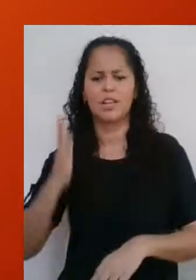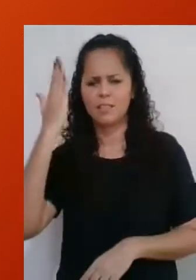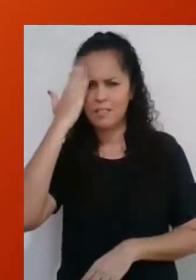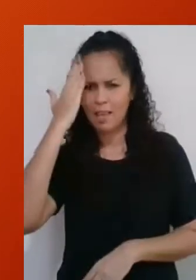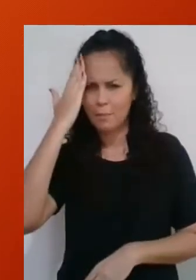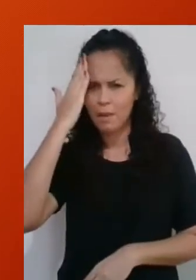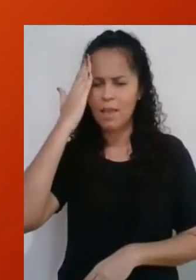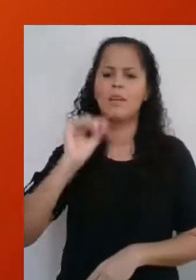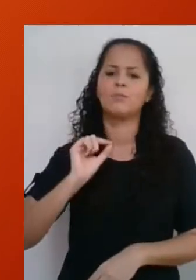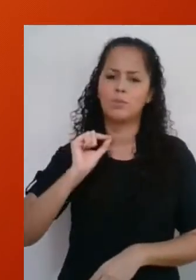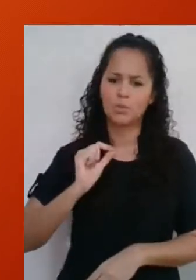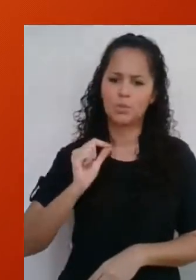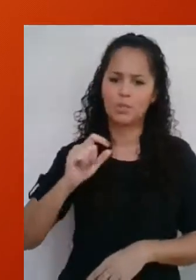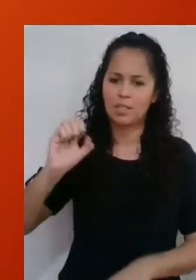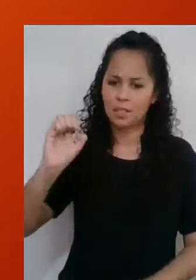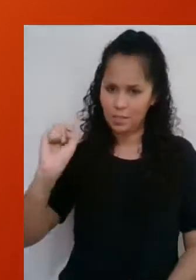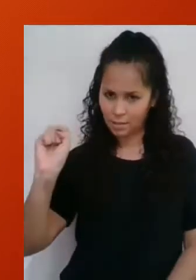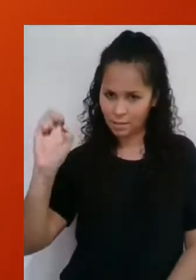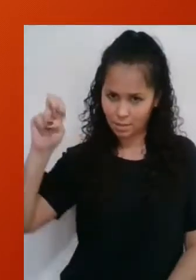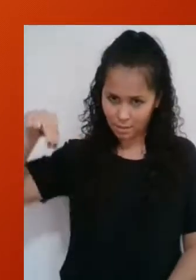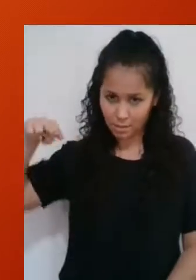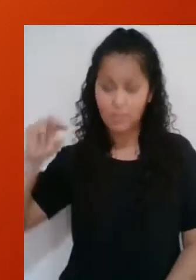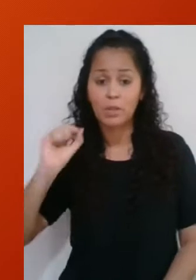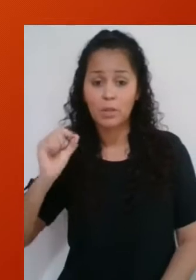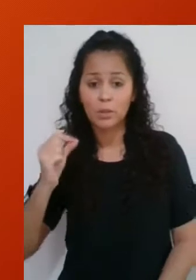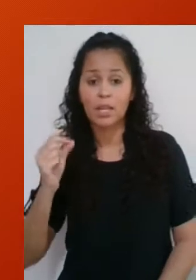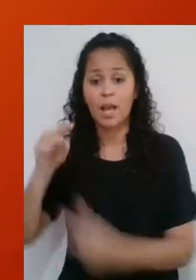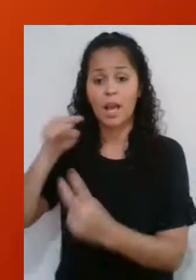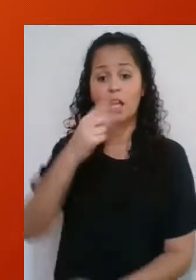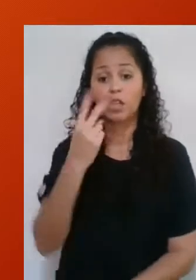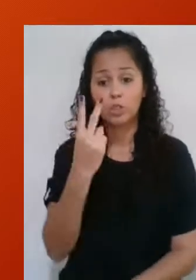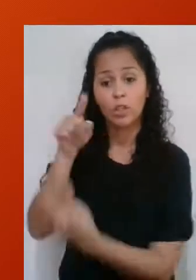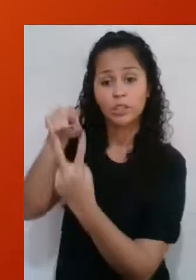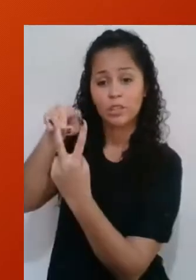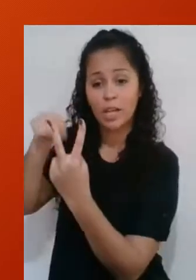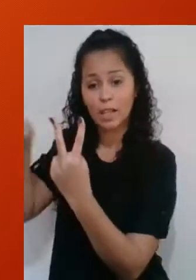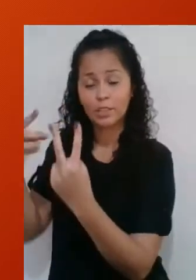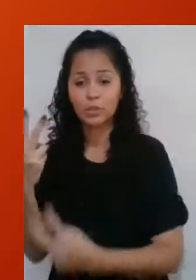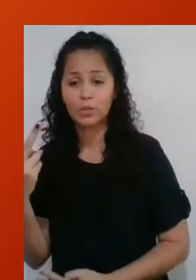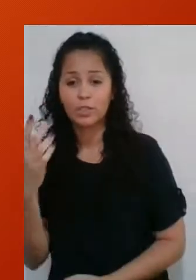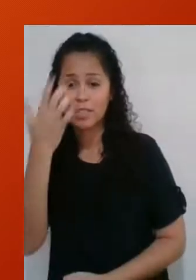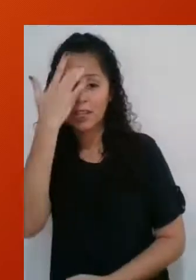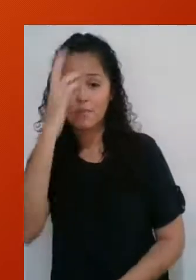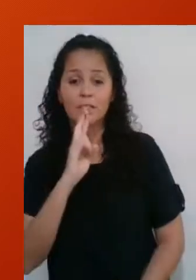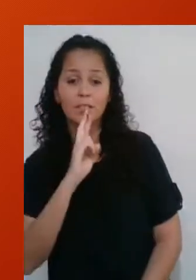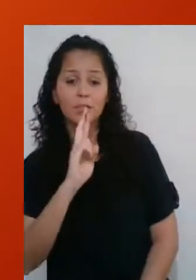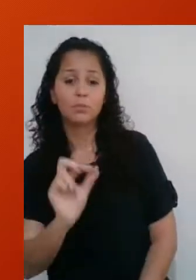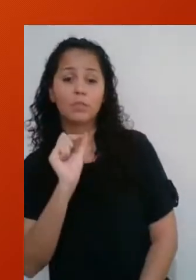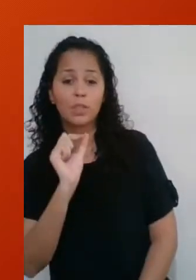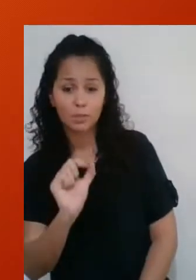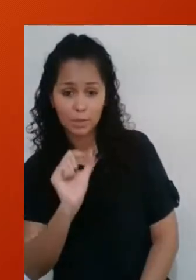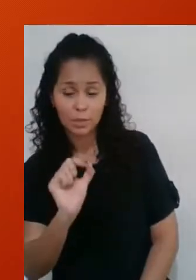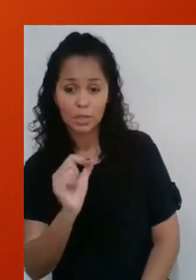4. Como nós sabemos de cabeça que o seno de 45 é raiz de 2 sobre 2, é fácil descobrir que a medida X